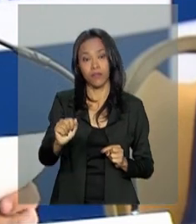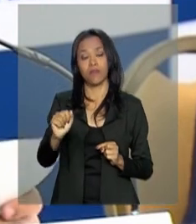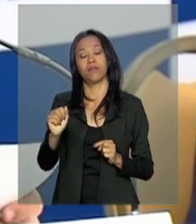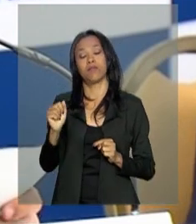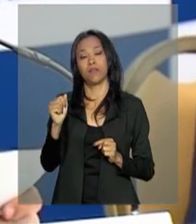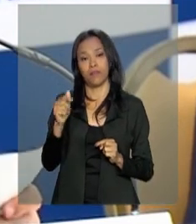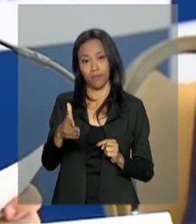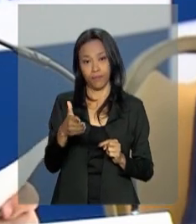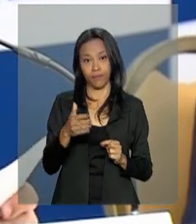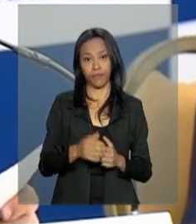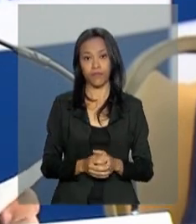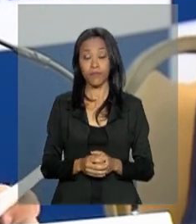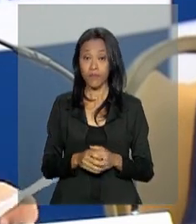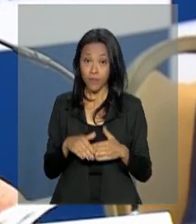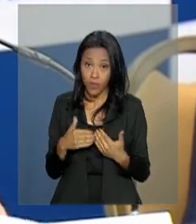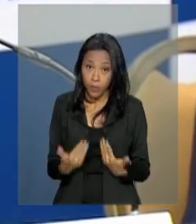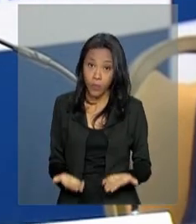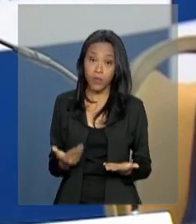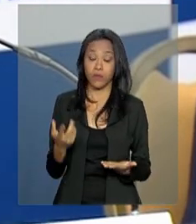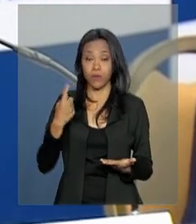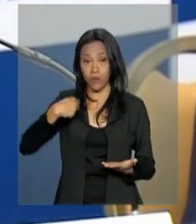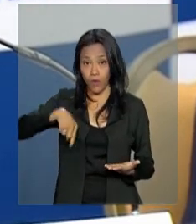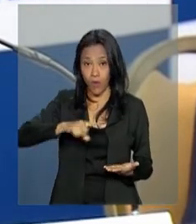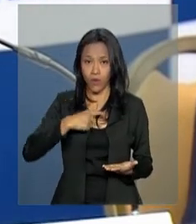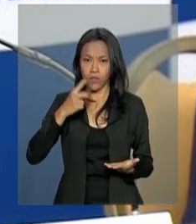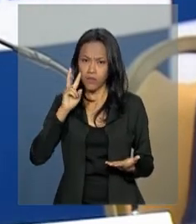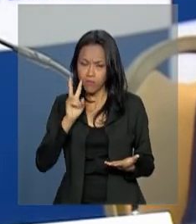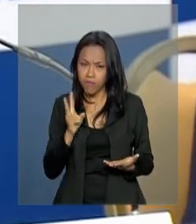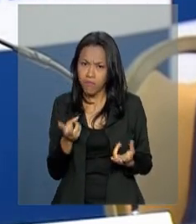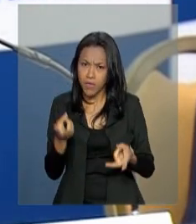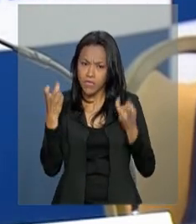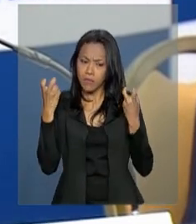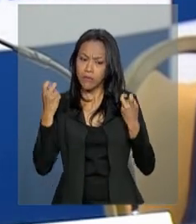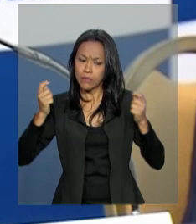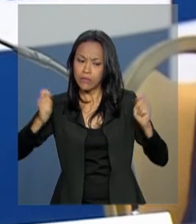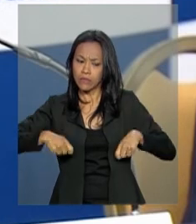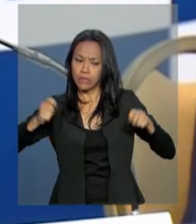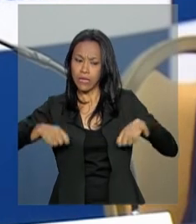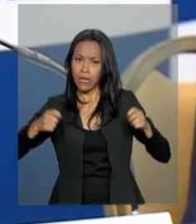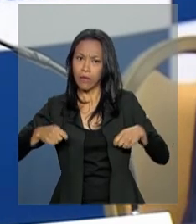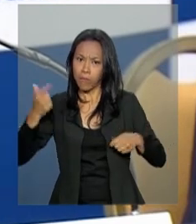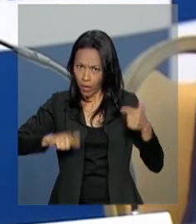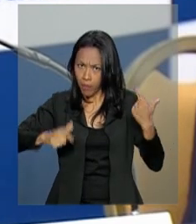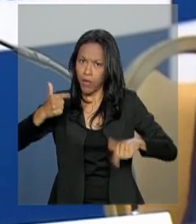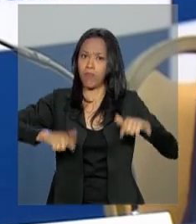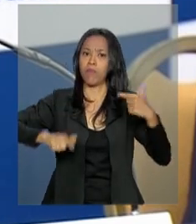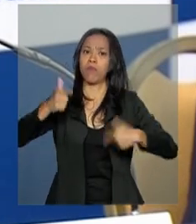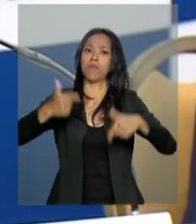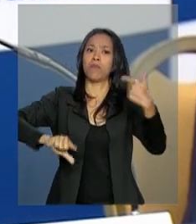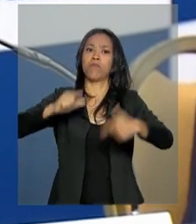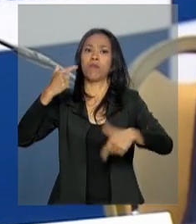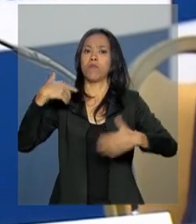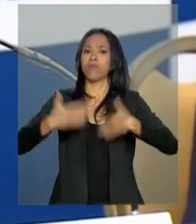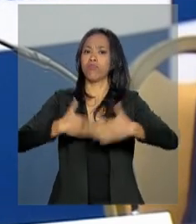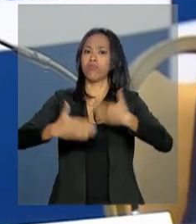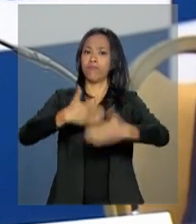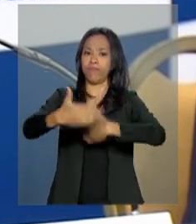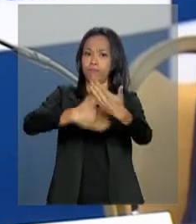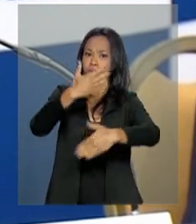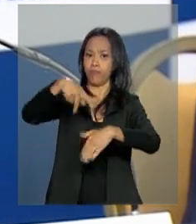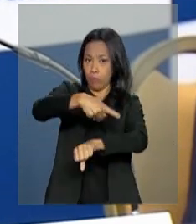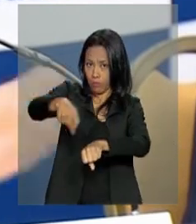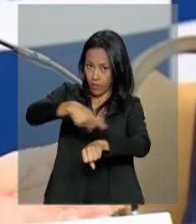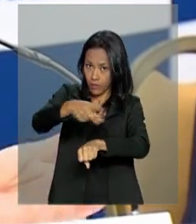718. Então, quando a gente olha que ainda tem espaço importante para o crescimento interno, a gente olha